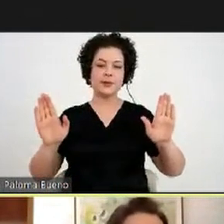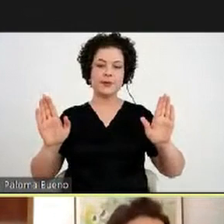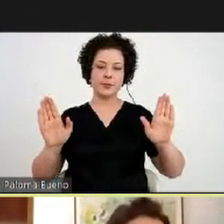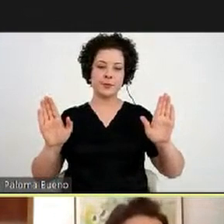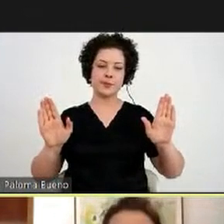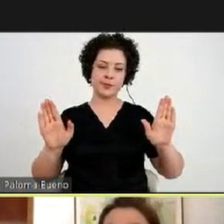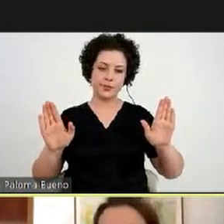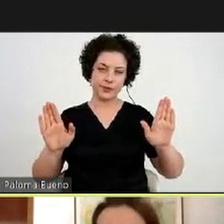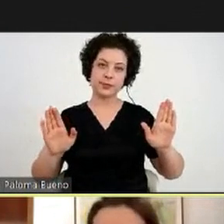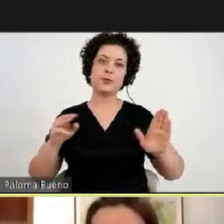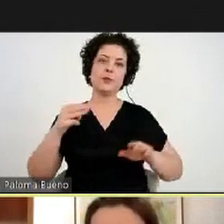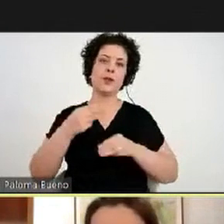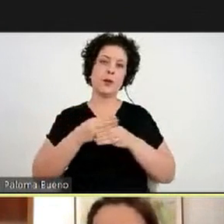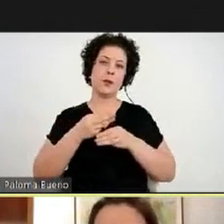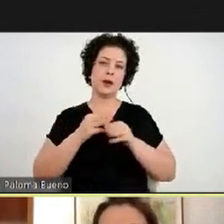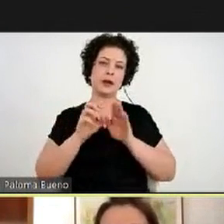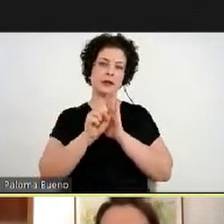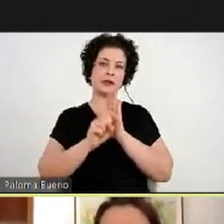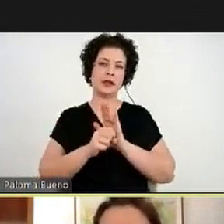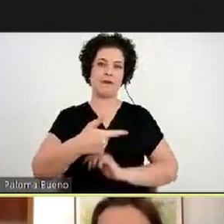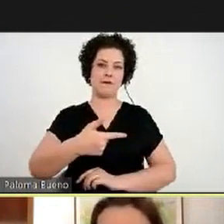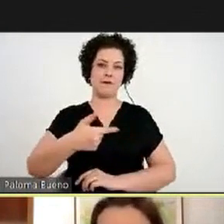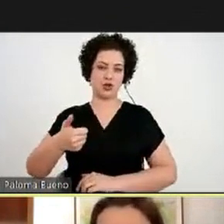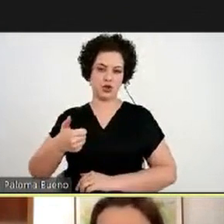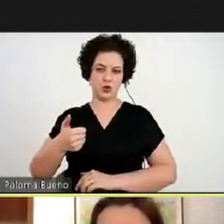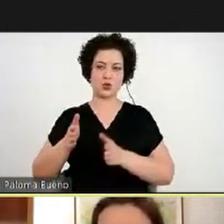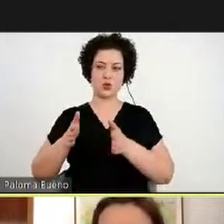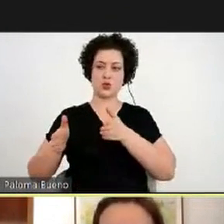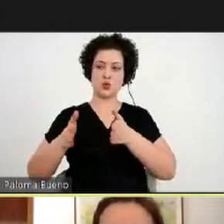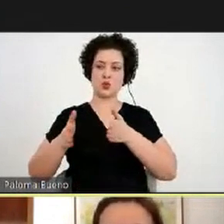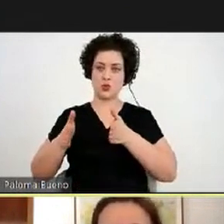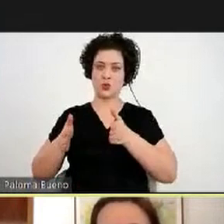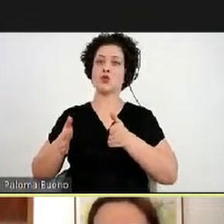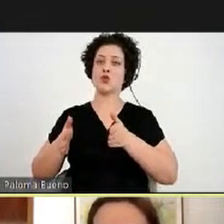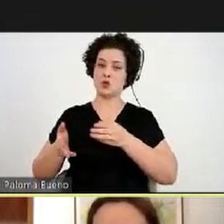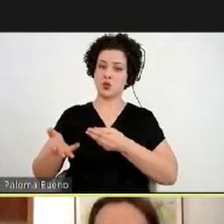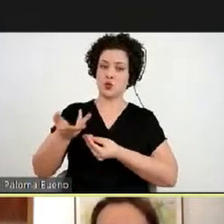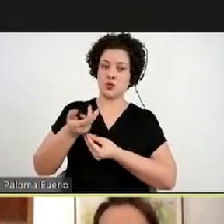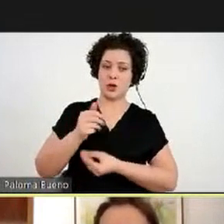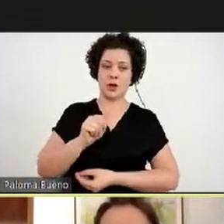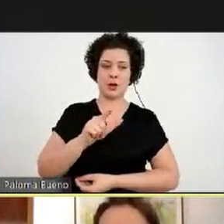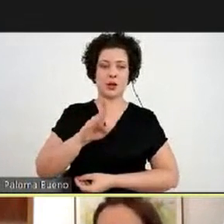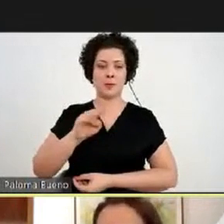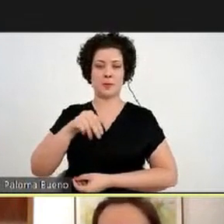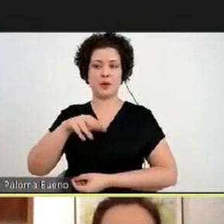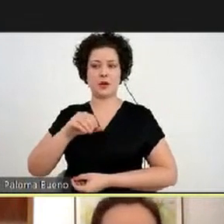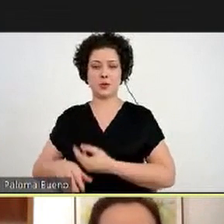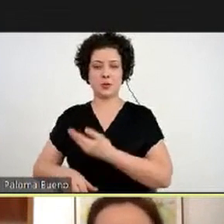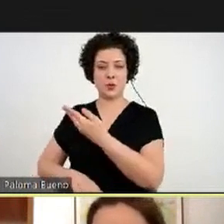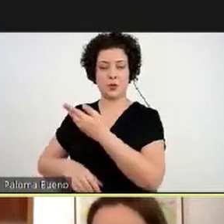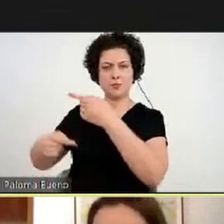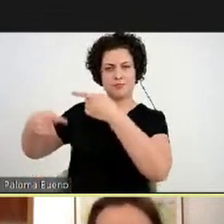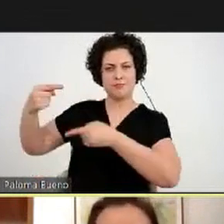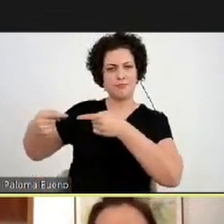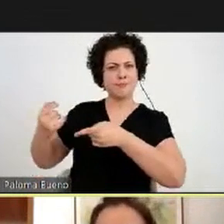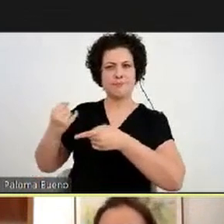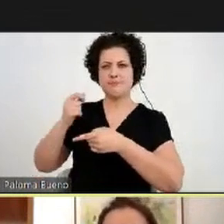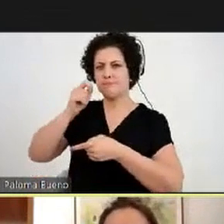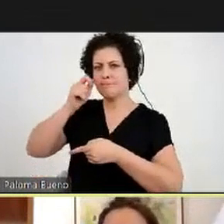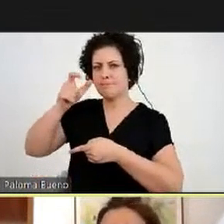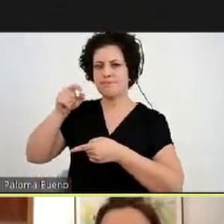O MAC no século XXI, A Era dos Artistas, o Albano Alfonso traz uma discussão muito interessante